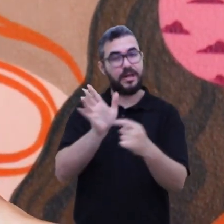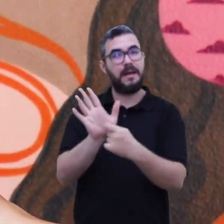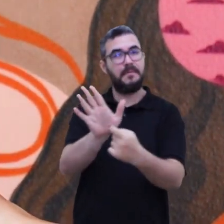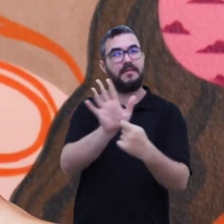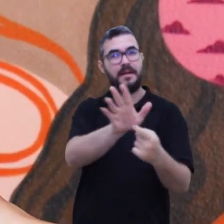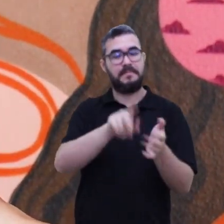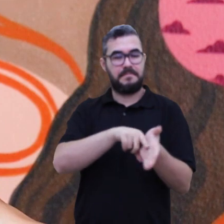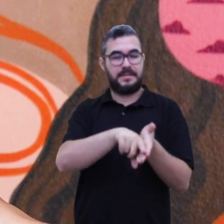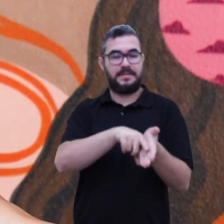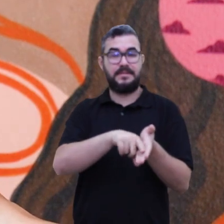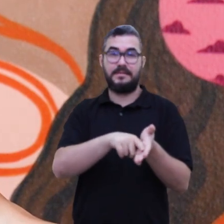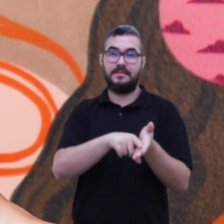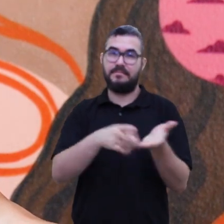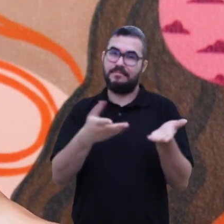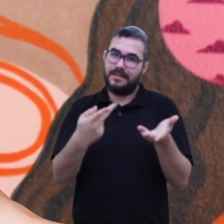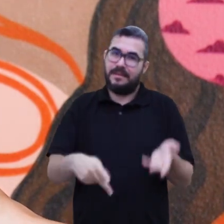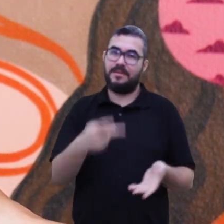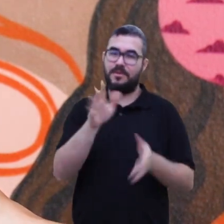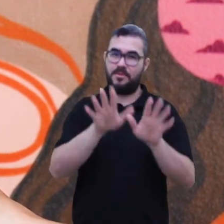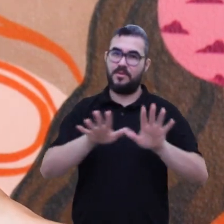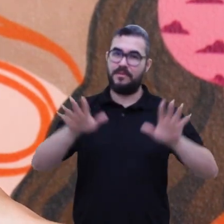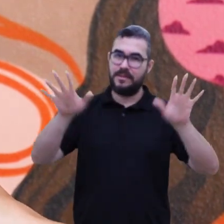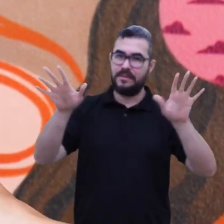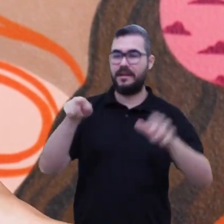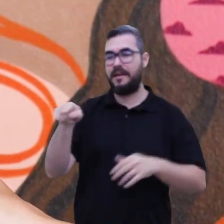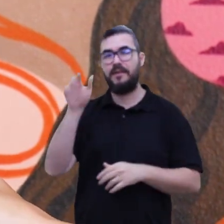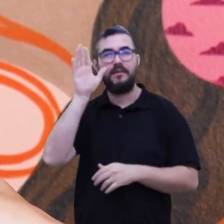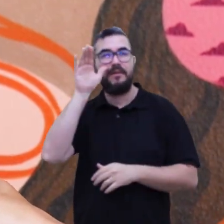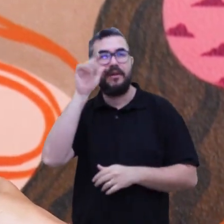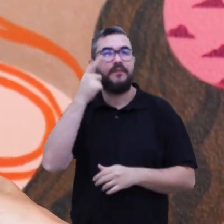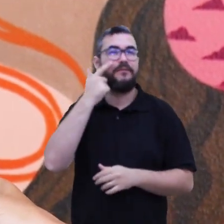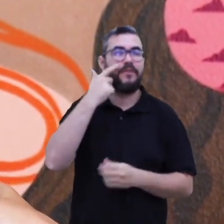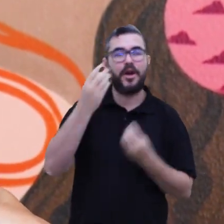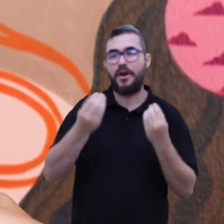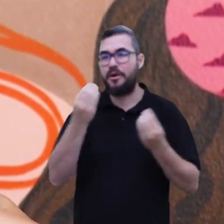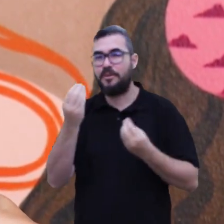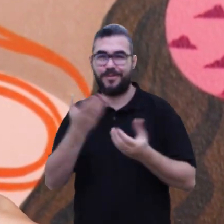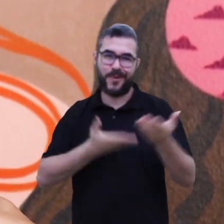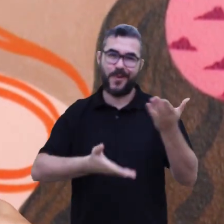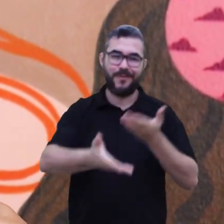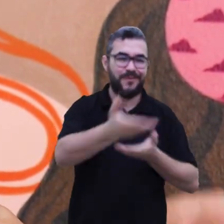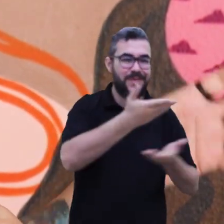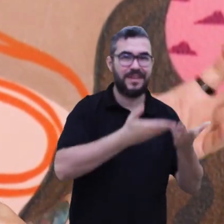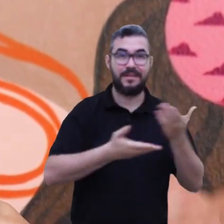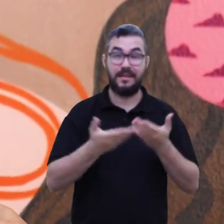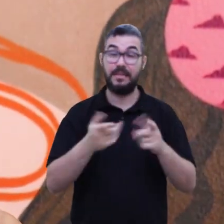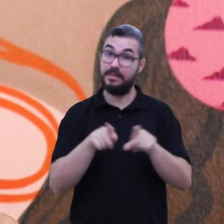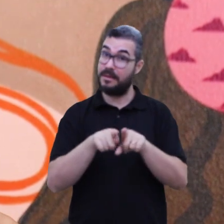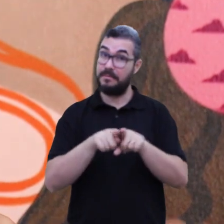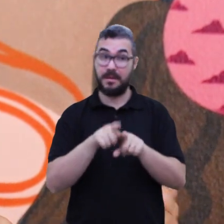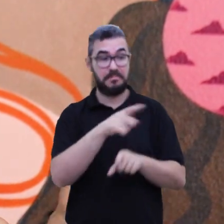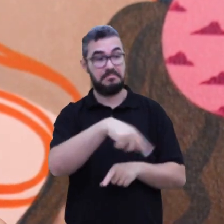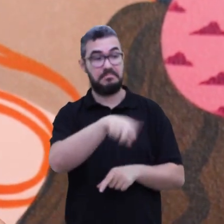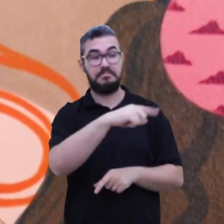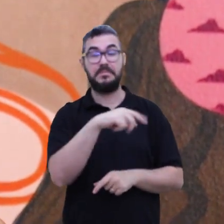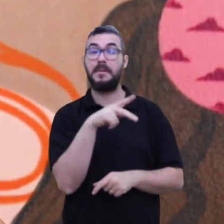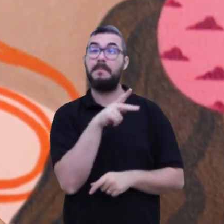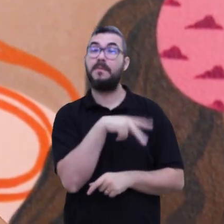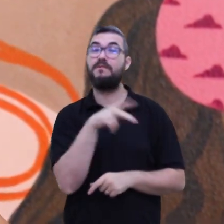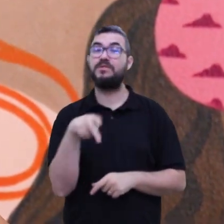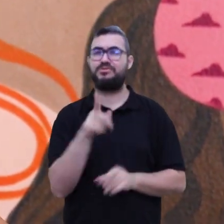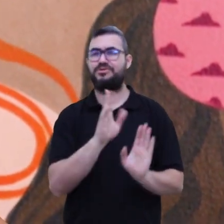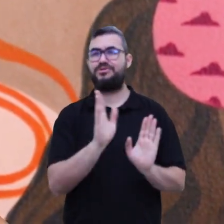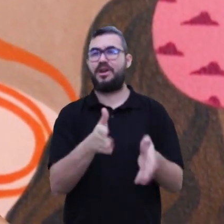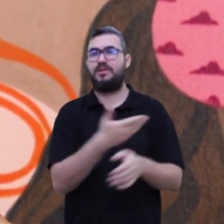o ensino, a pesquisa e extensão também, mas nesse momento ele vai conseguir estar vendo tudo isso acontecendo, não apenas nos bastidores,